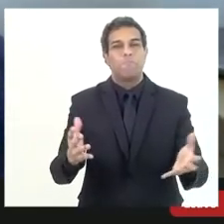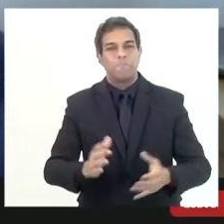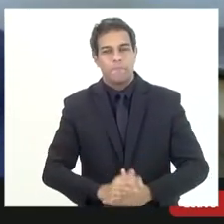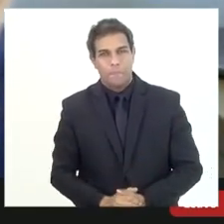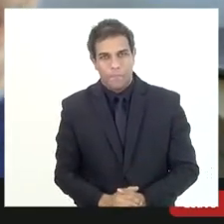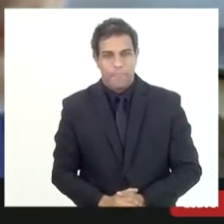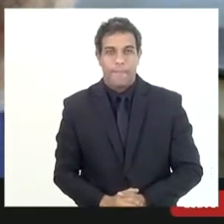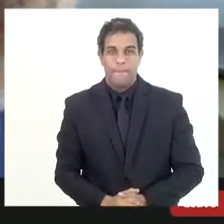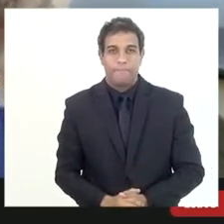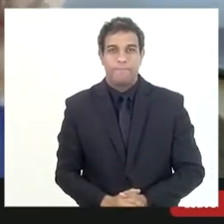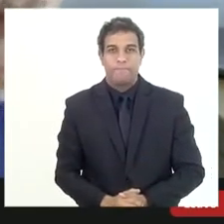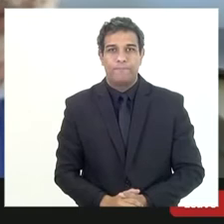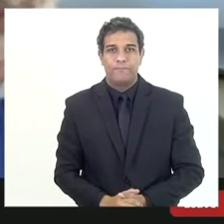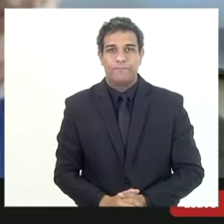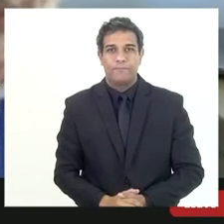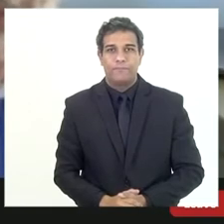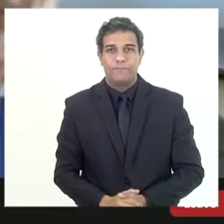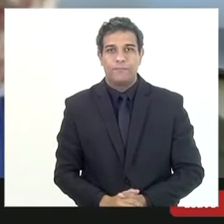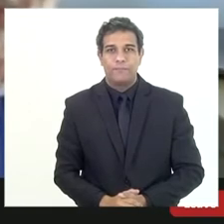que